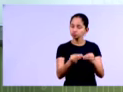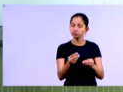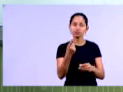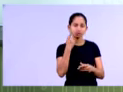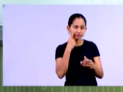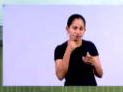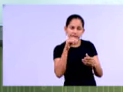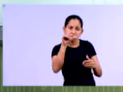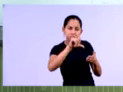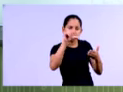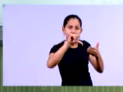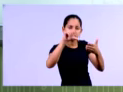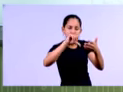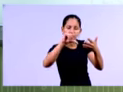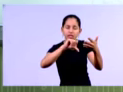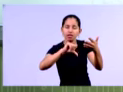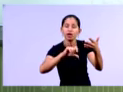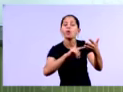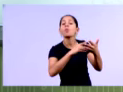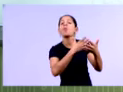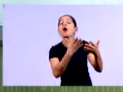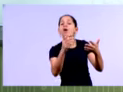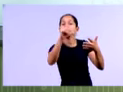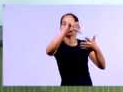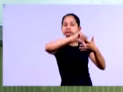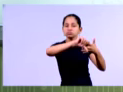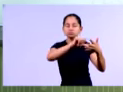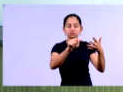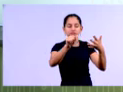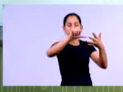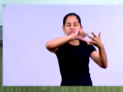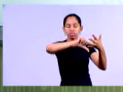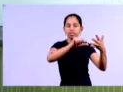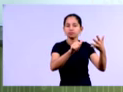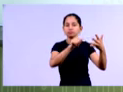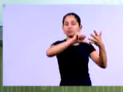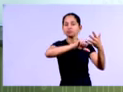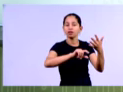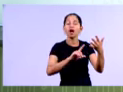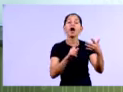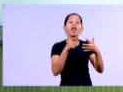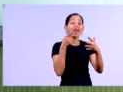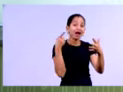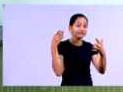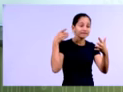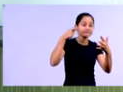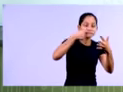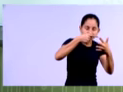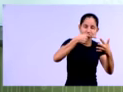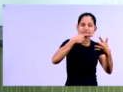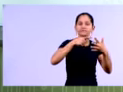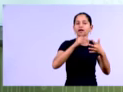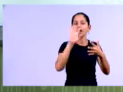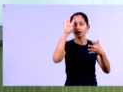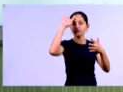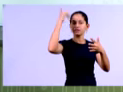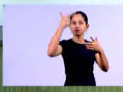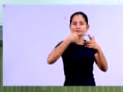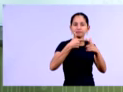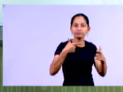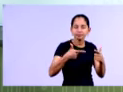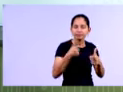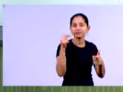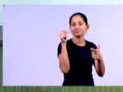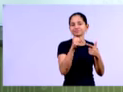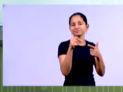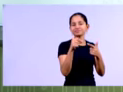que estão apresentando os piores resultados. O que é originou aqueles resultados nas contas contábeis, né? Então, ele vai navegando nas situações que originaram